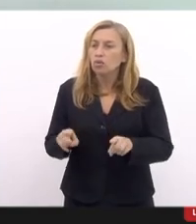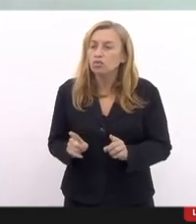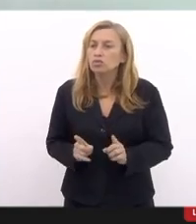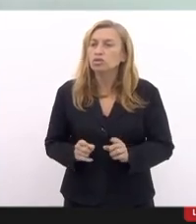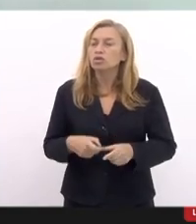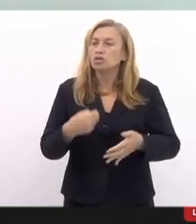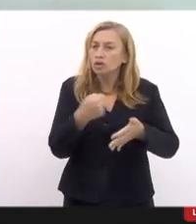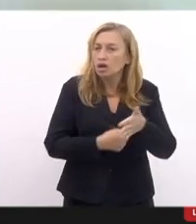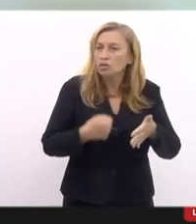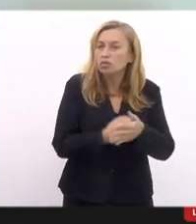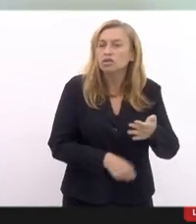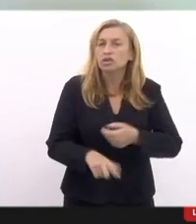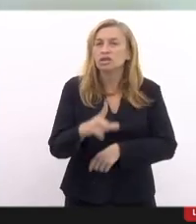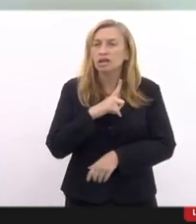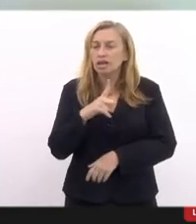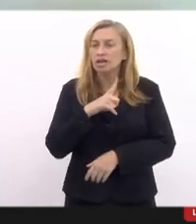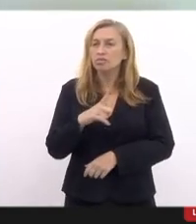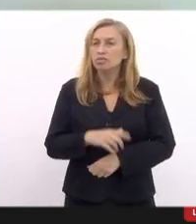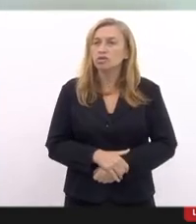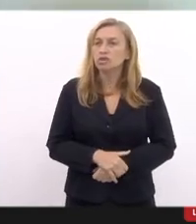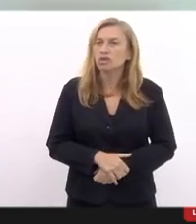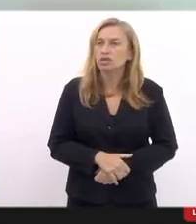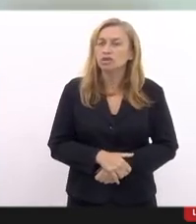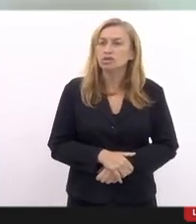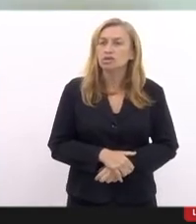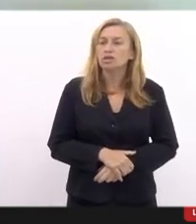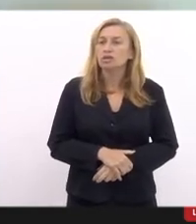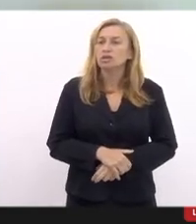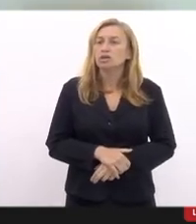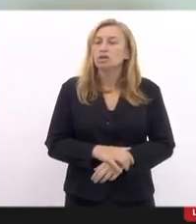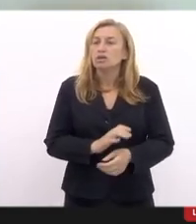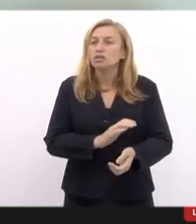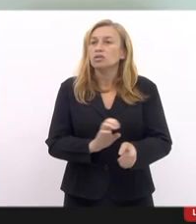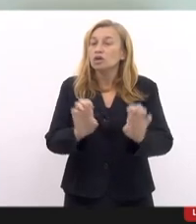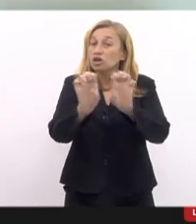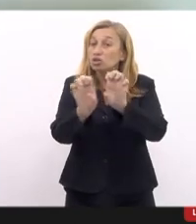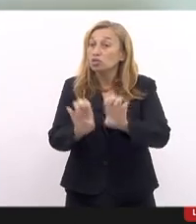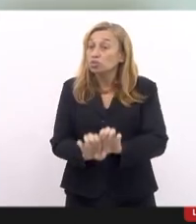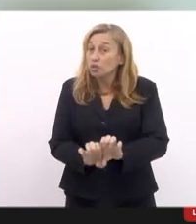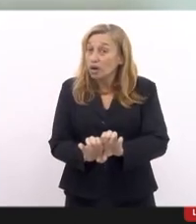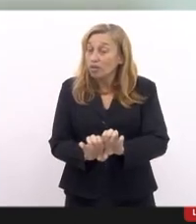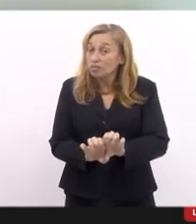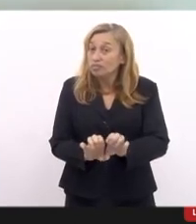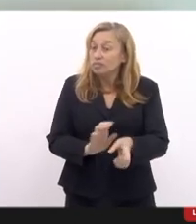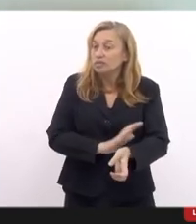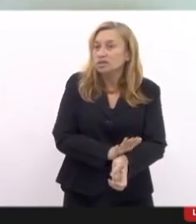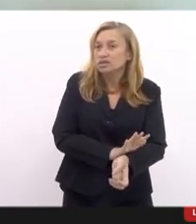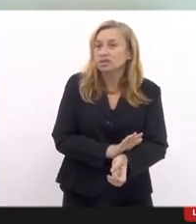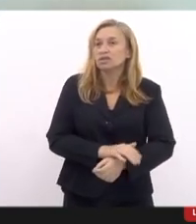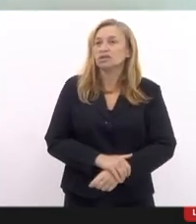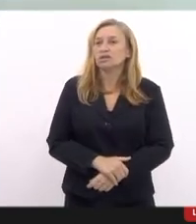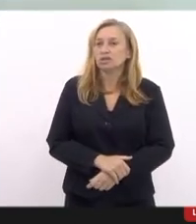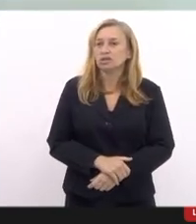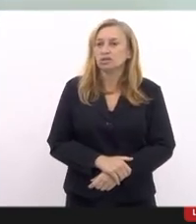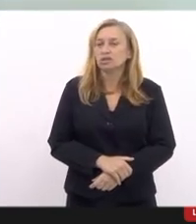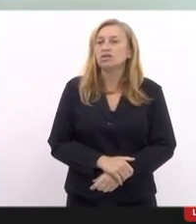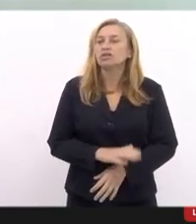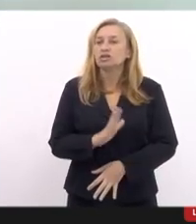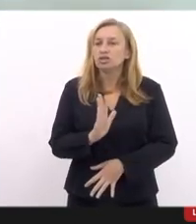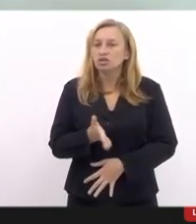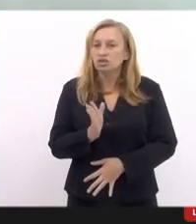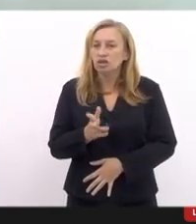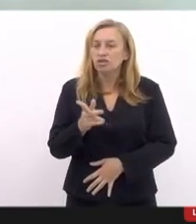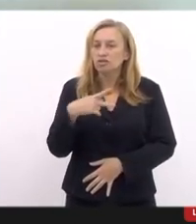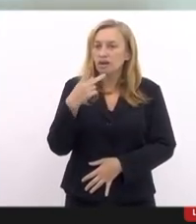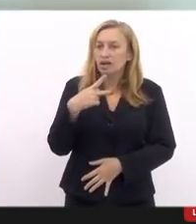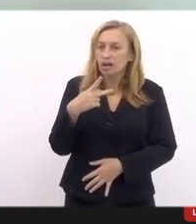batalha que devemos ter a colação exatamente ao sítio estrutural, quer dizer, algo que como Silvio de Almeida já falava no